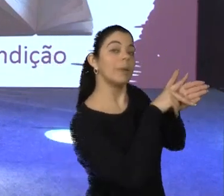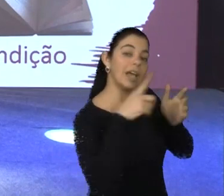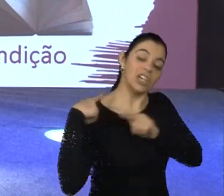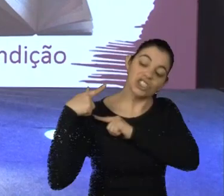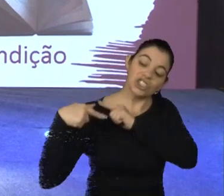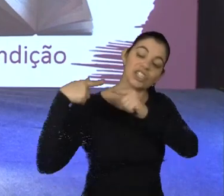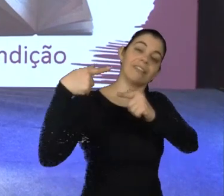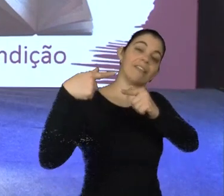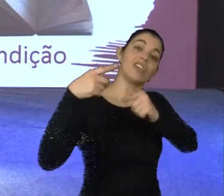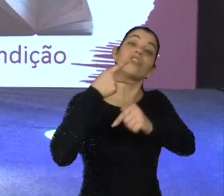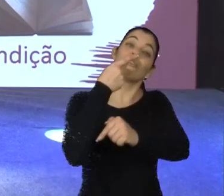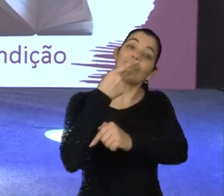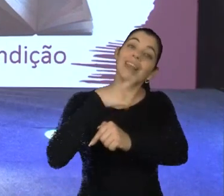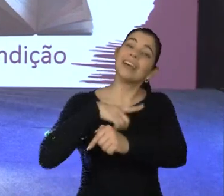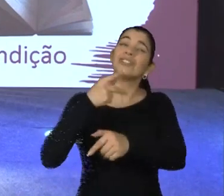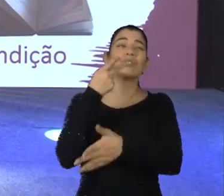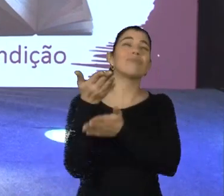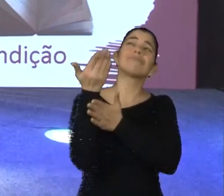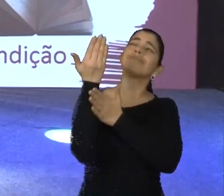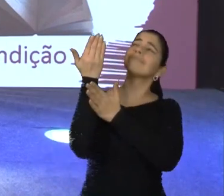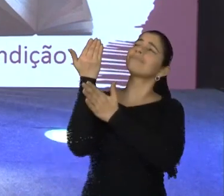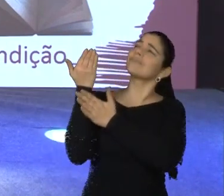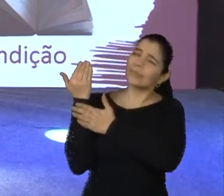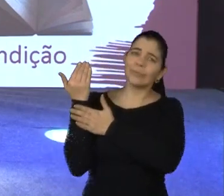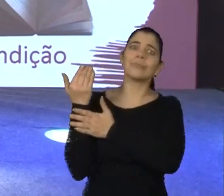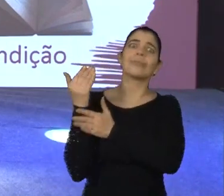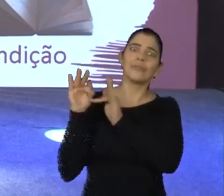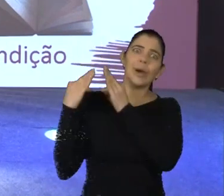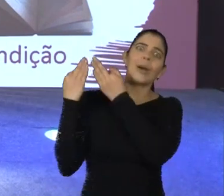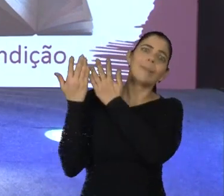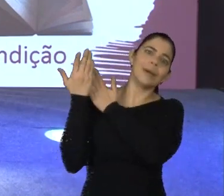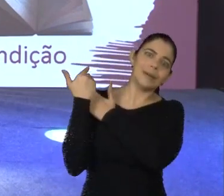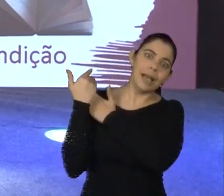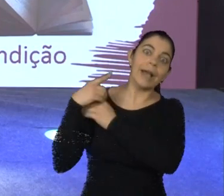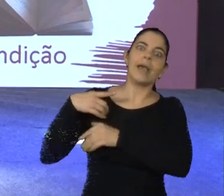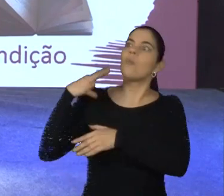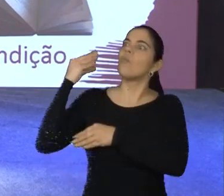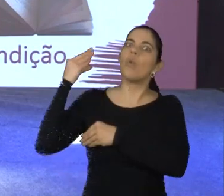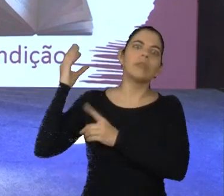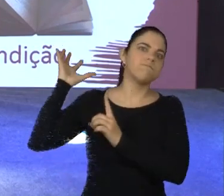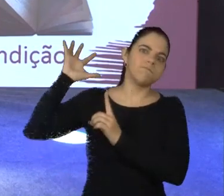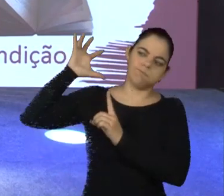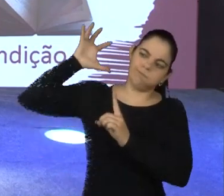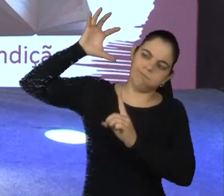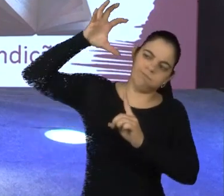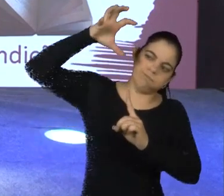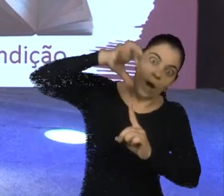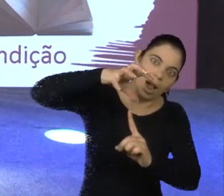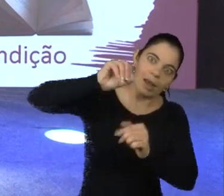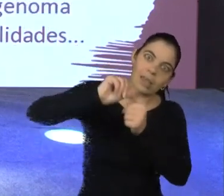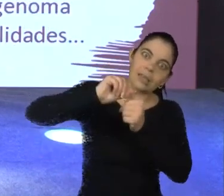genética, eu estou falando em ancestralidade, eu estou falando em estrutura, uma certa rigidez e uma